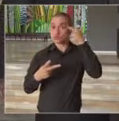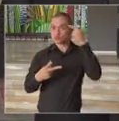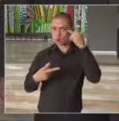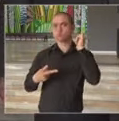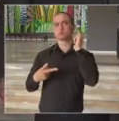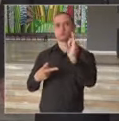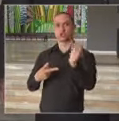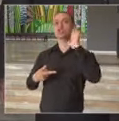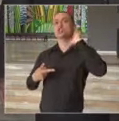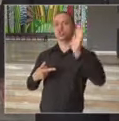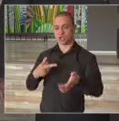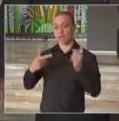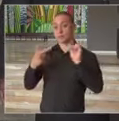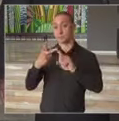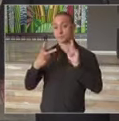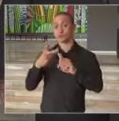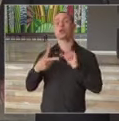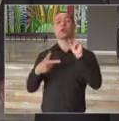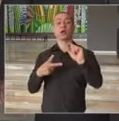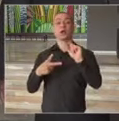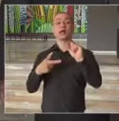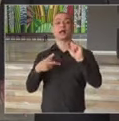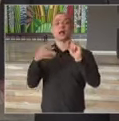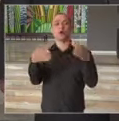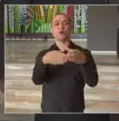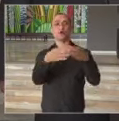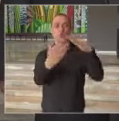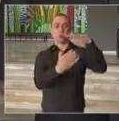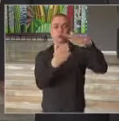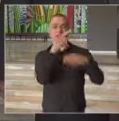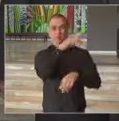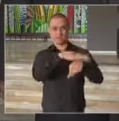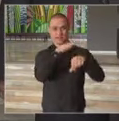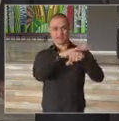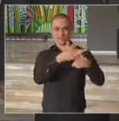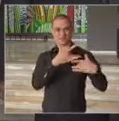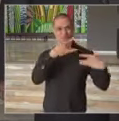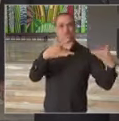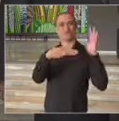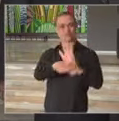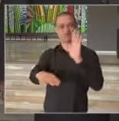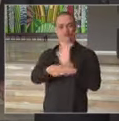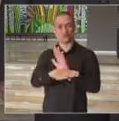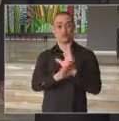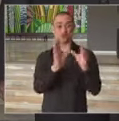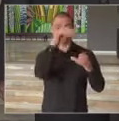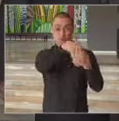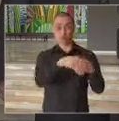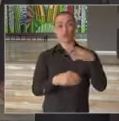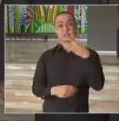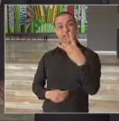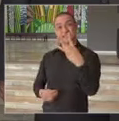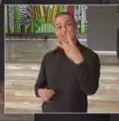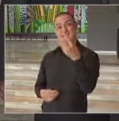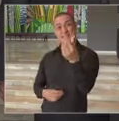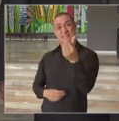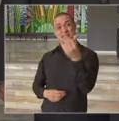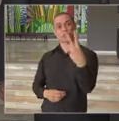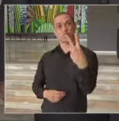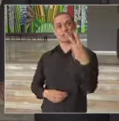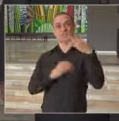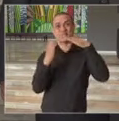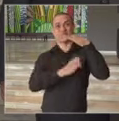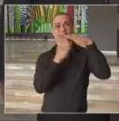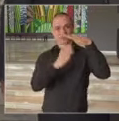mencionou, é em relação ao Grupo Empresarial Solidário, que é composto por 362